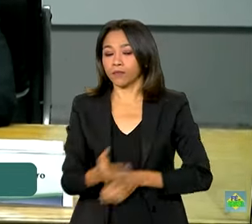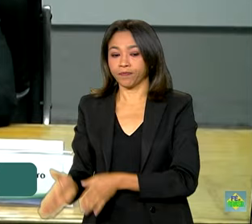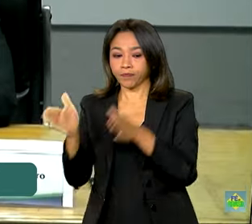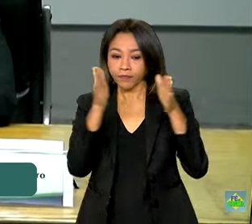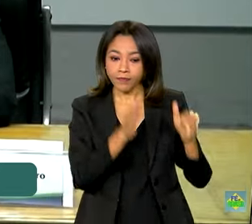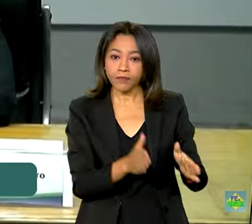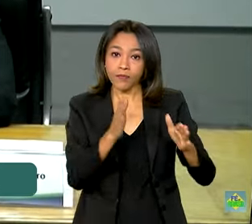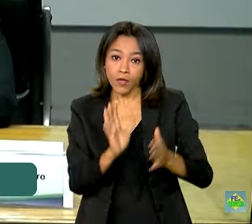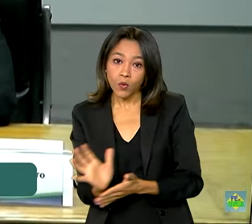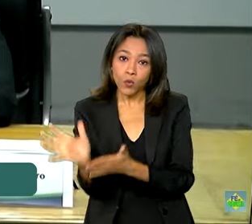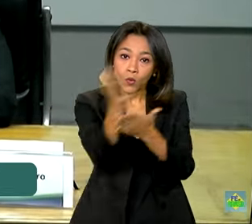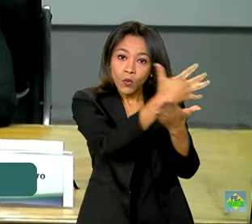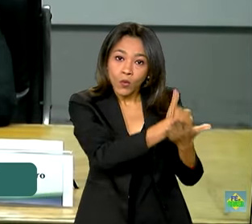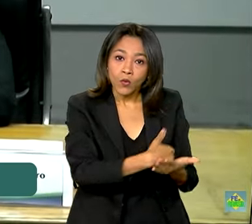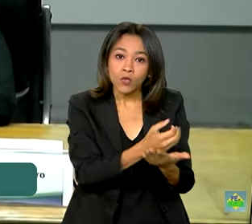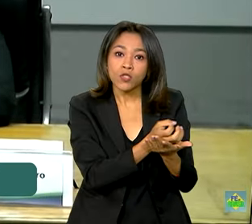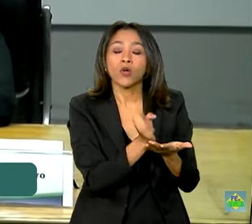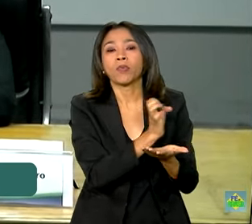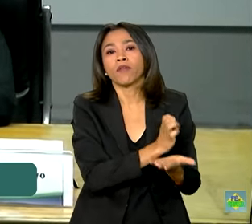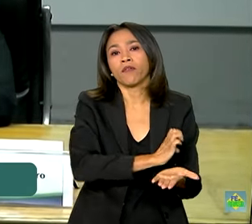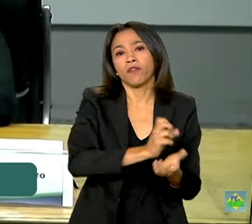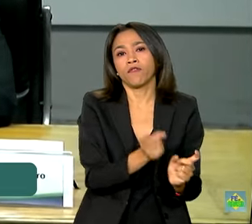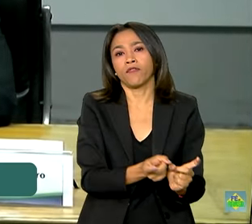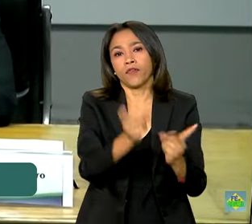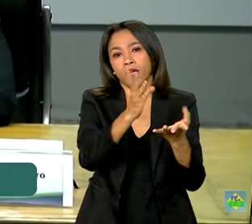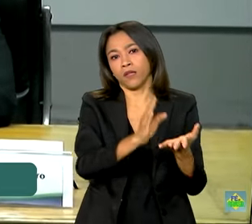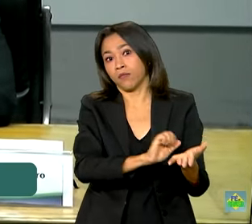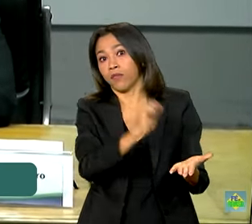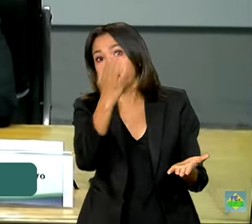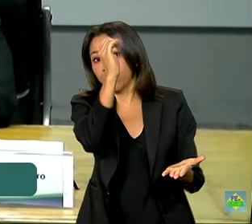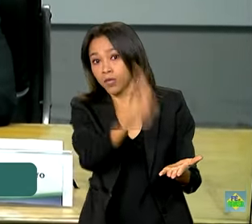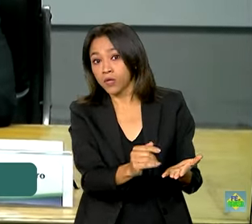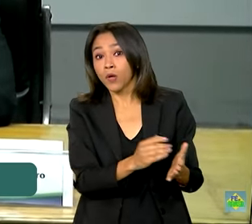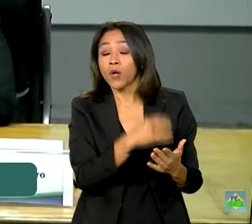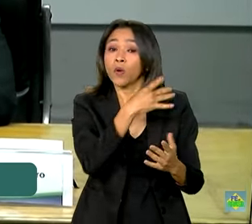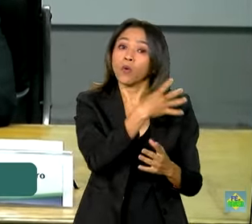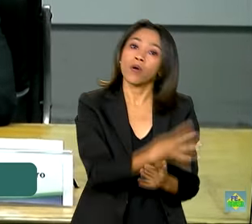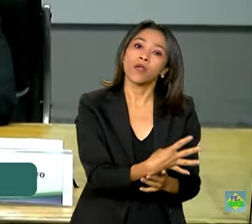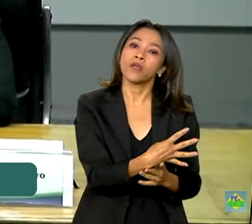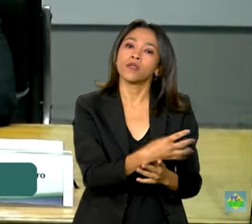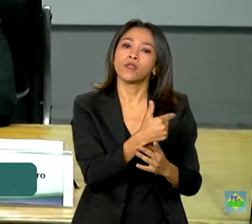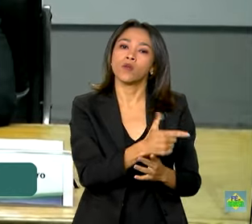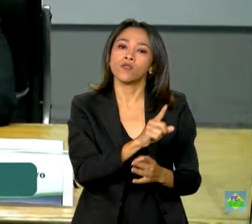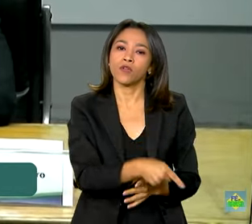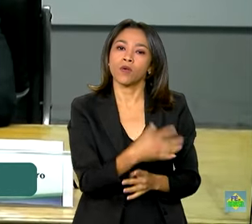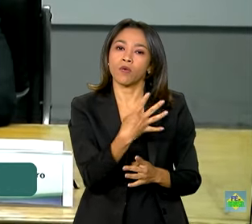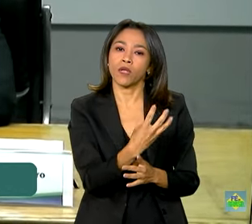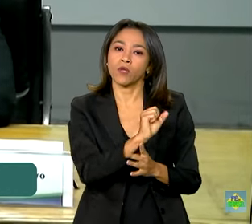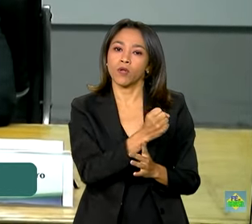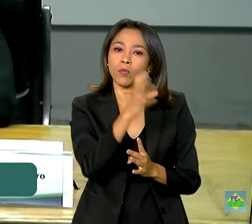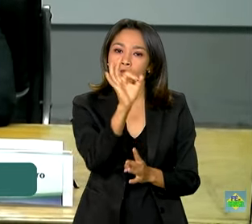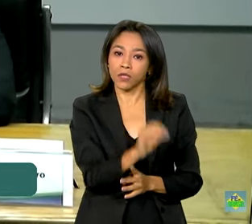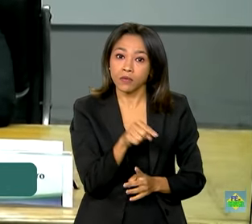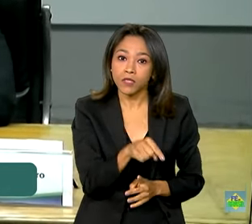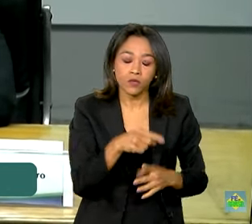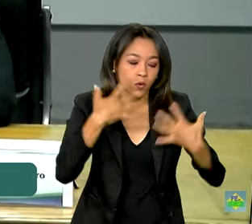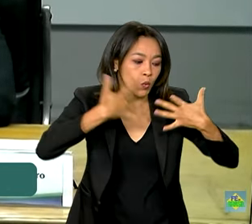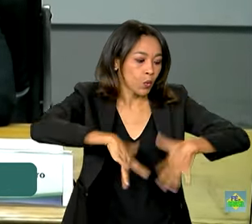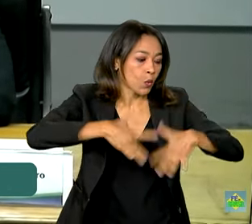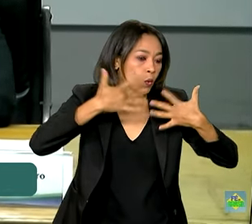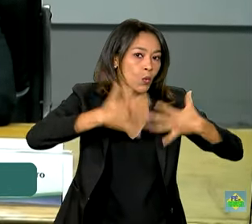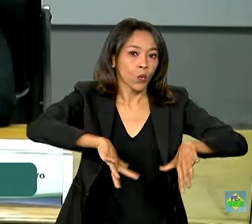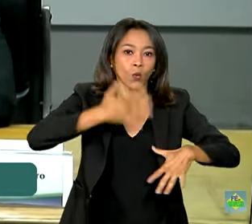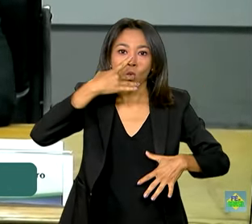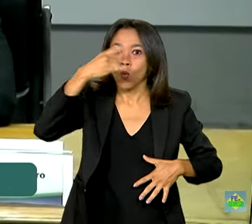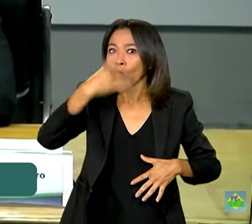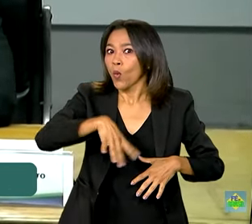os tributos sobre comércio exterior, com um crescimento de 42,48%, esse foi um crescimento expressivo no